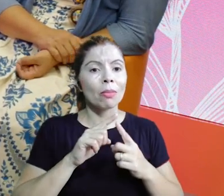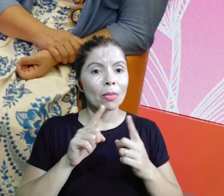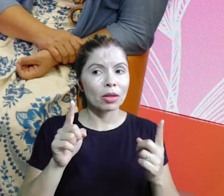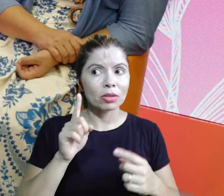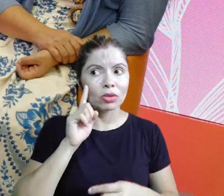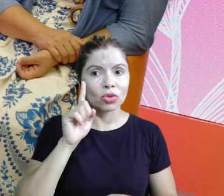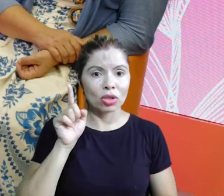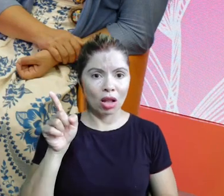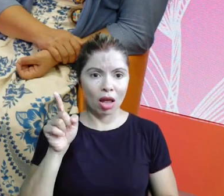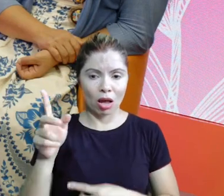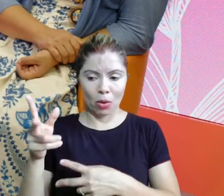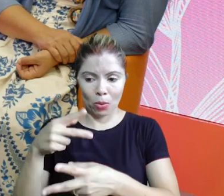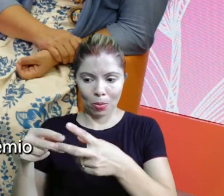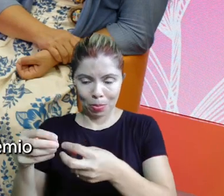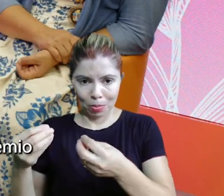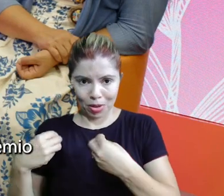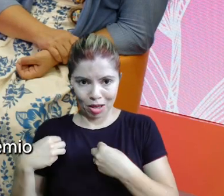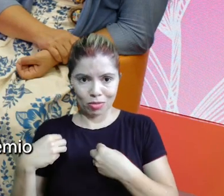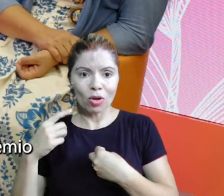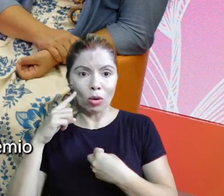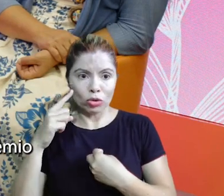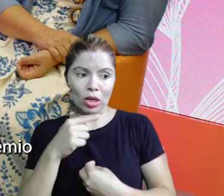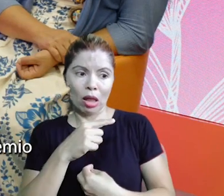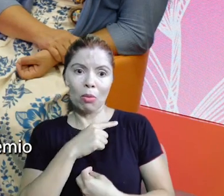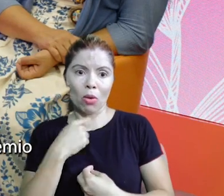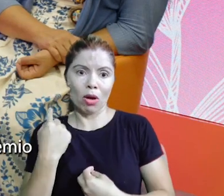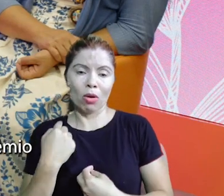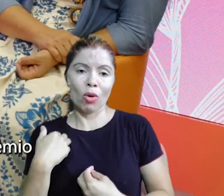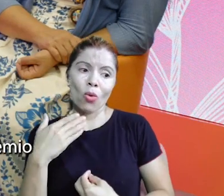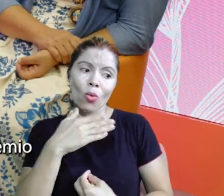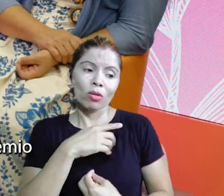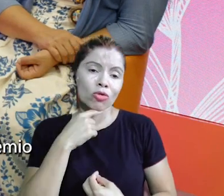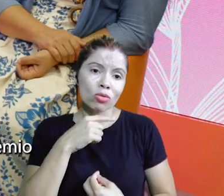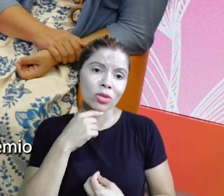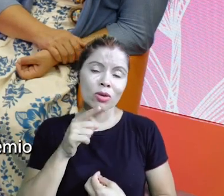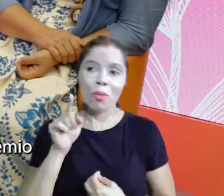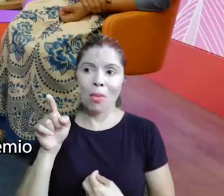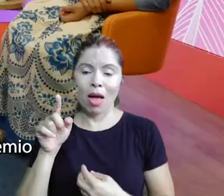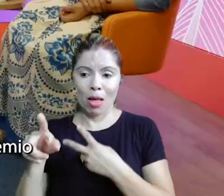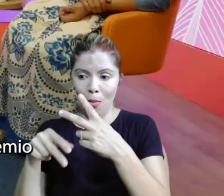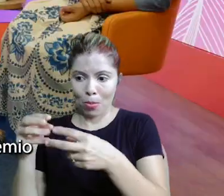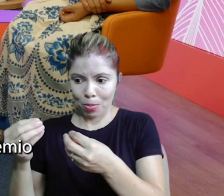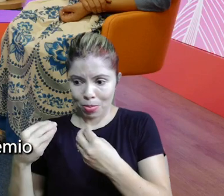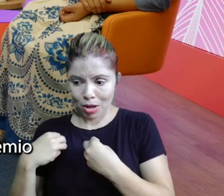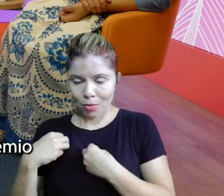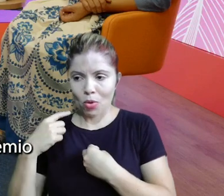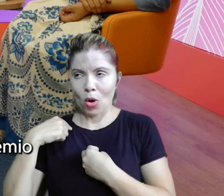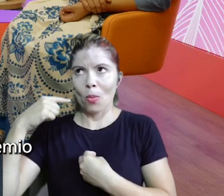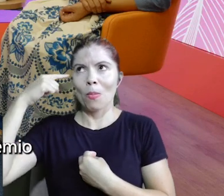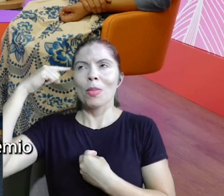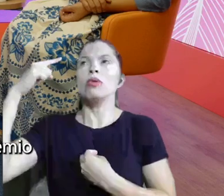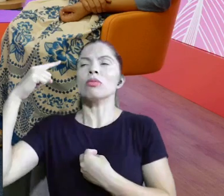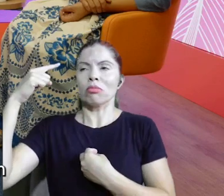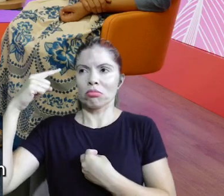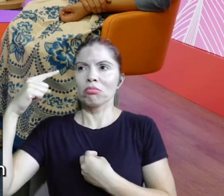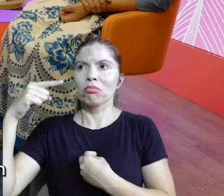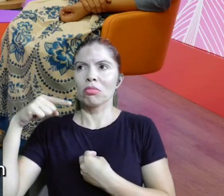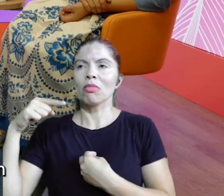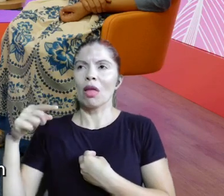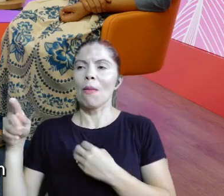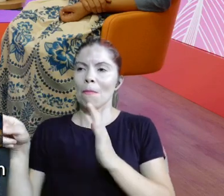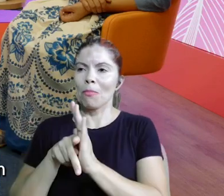Naquele dia, eu dediquei o prêmio pra ela. Porque, então, toda vez que eu olho pro prêmio, eu lembro dela. lembra dela. É, é. Aí, até, às vezes,